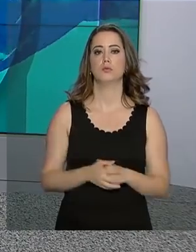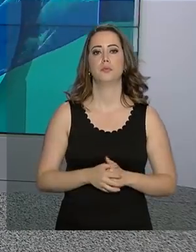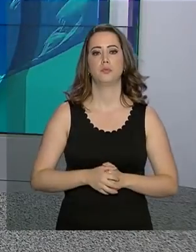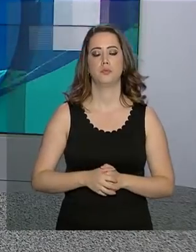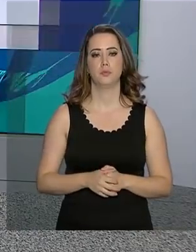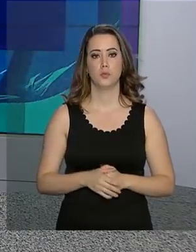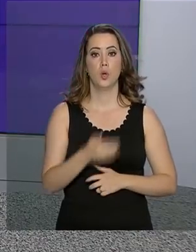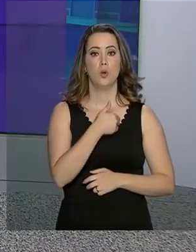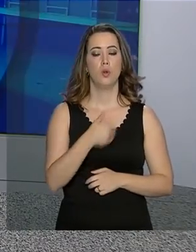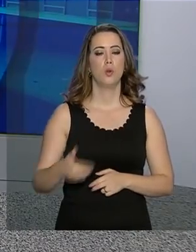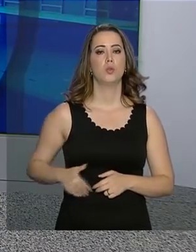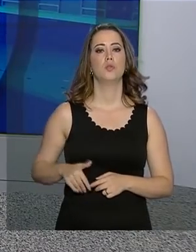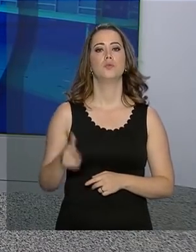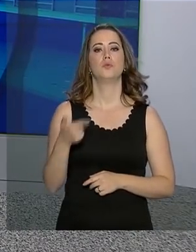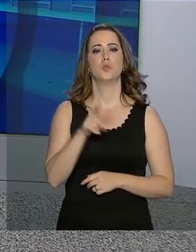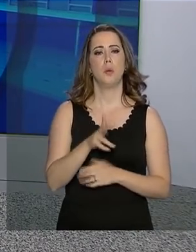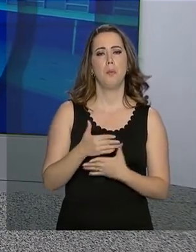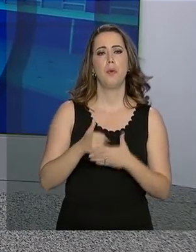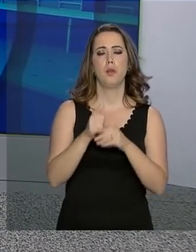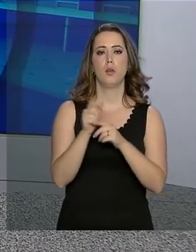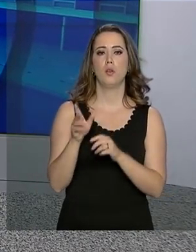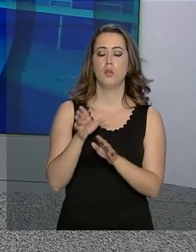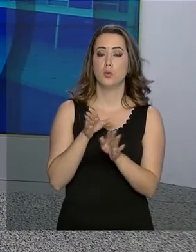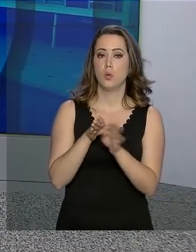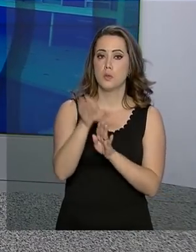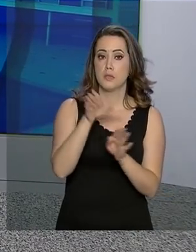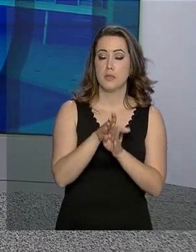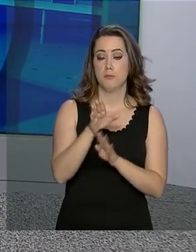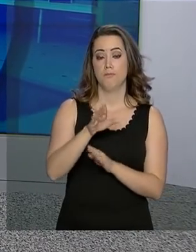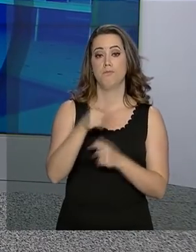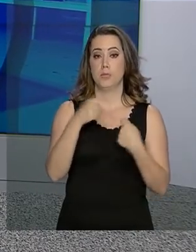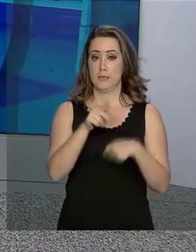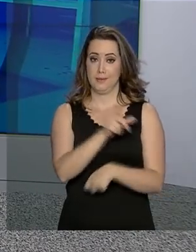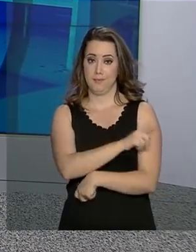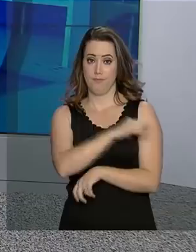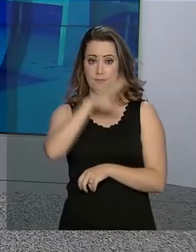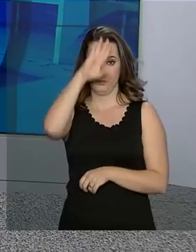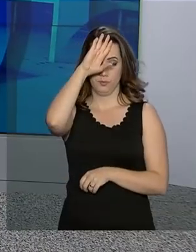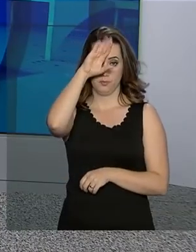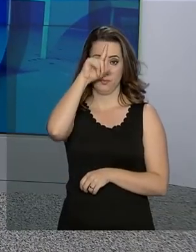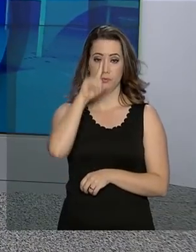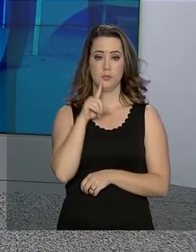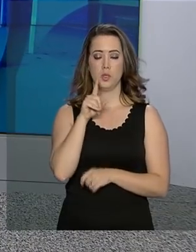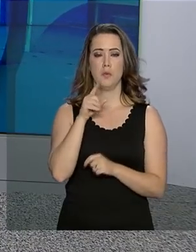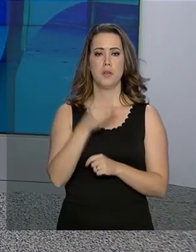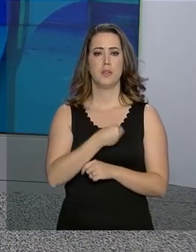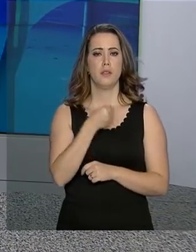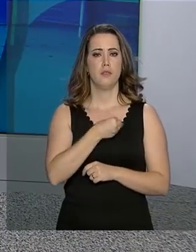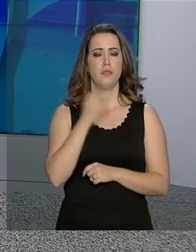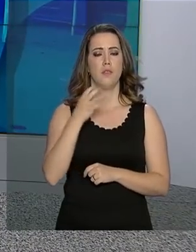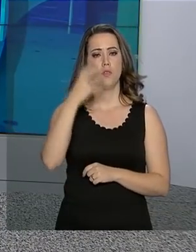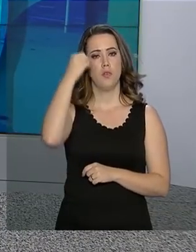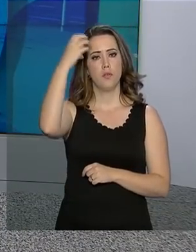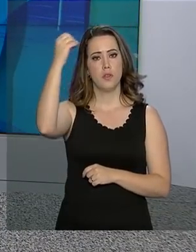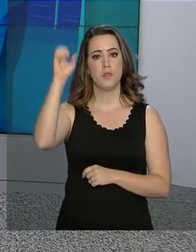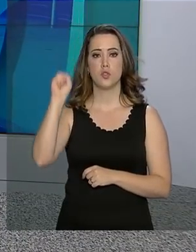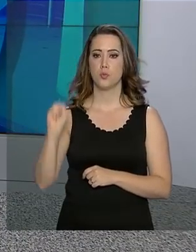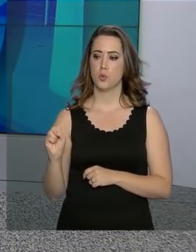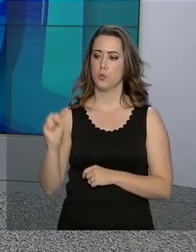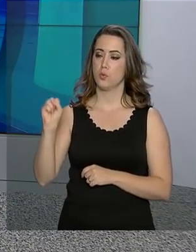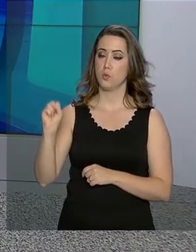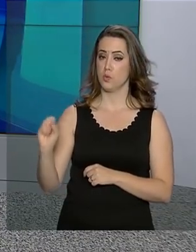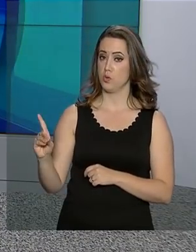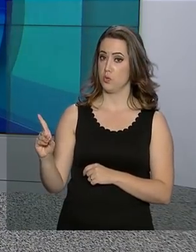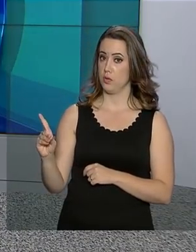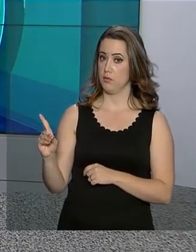O governo reforça a recomendação da vacina da febre amarela para quem mora ou vai viajar para o sul e